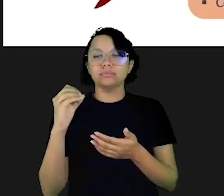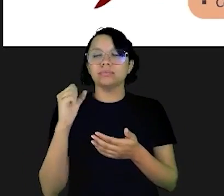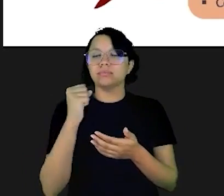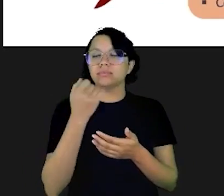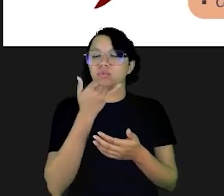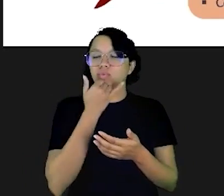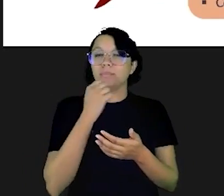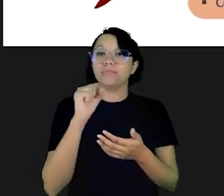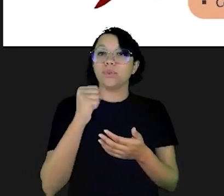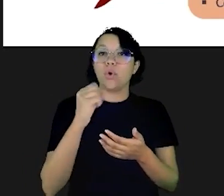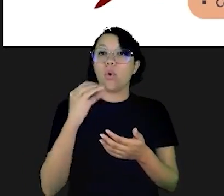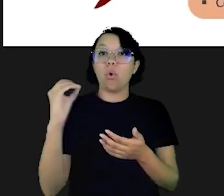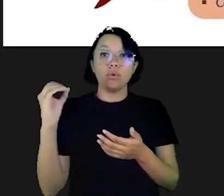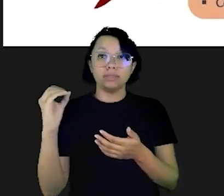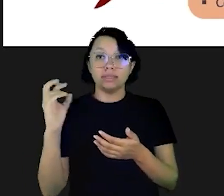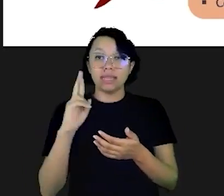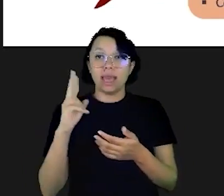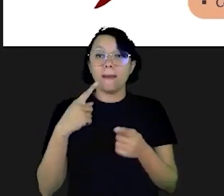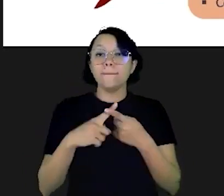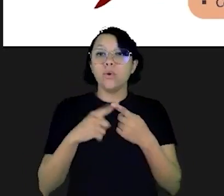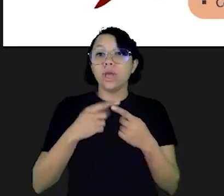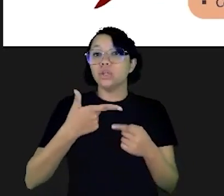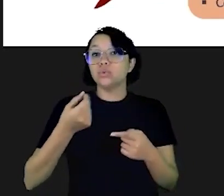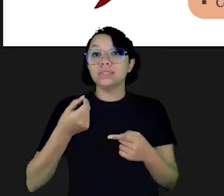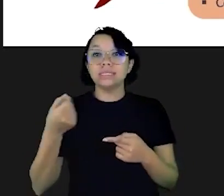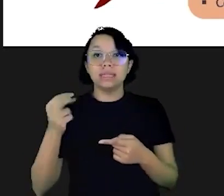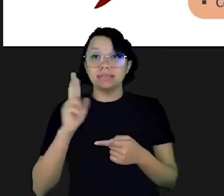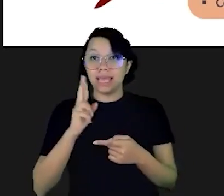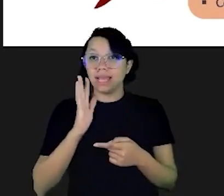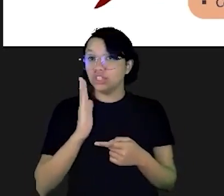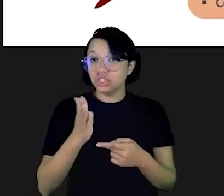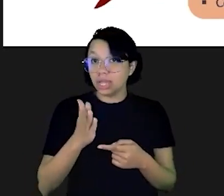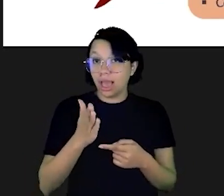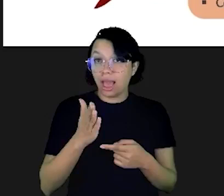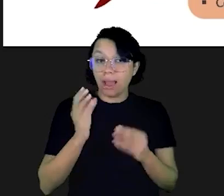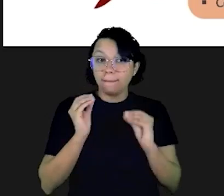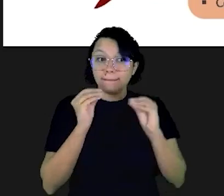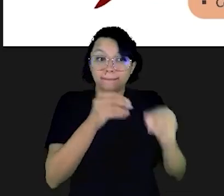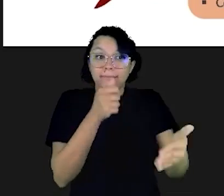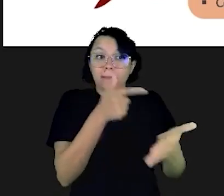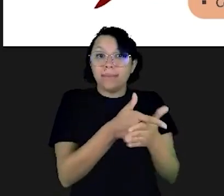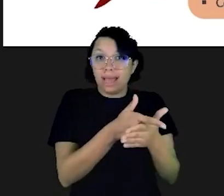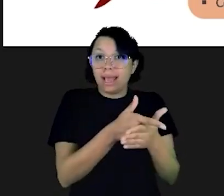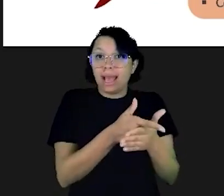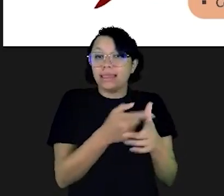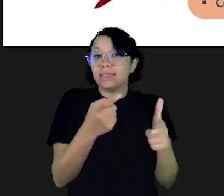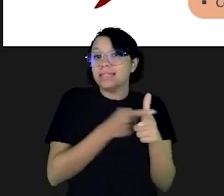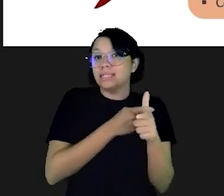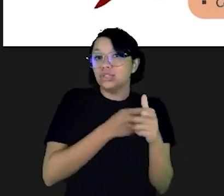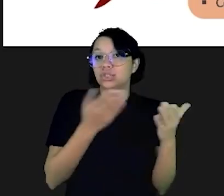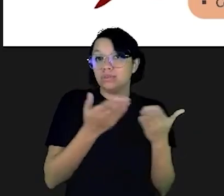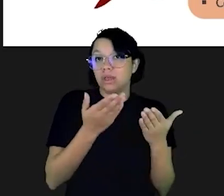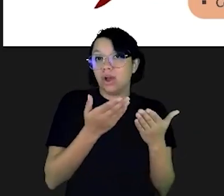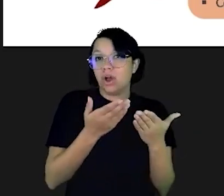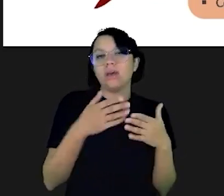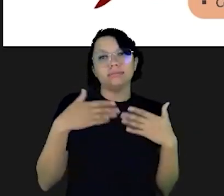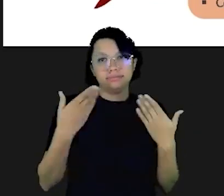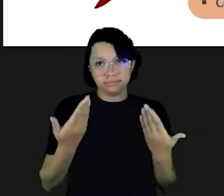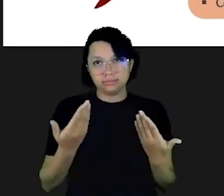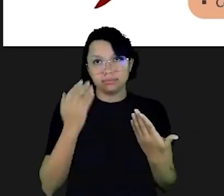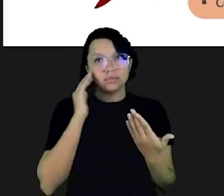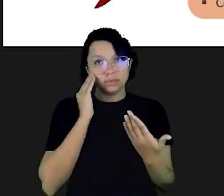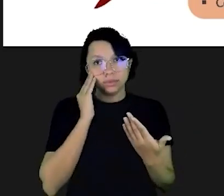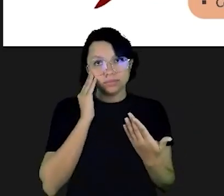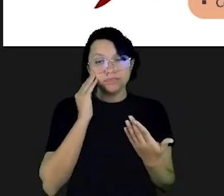só vai ter oitocentos reais porque duzentos reais já estão comprometidos com o pagamento das dívidas que você já fez hoje